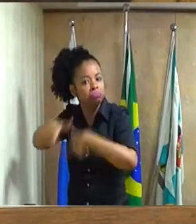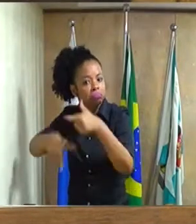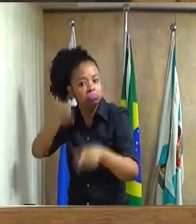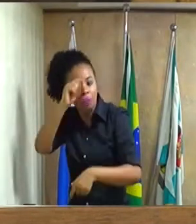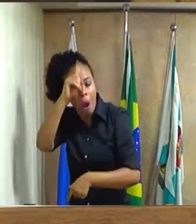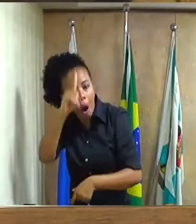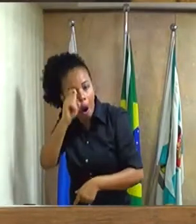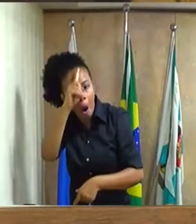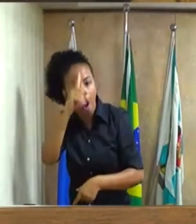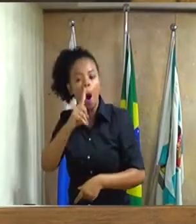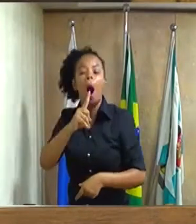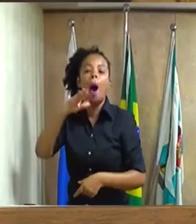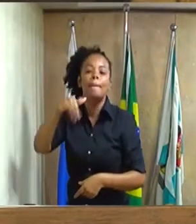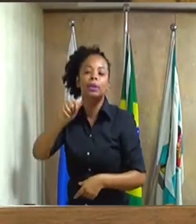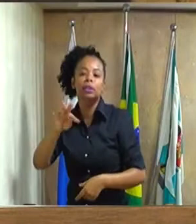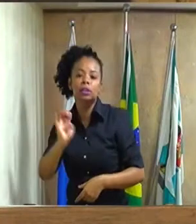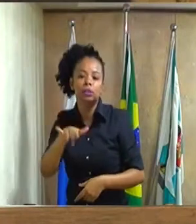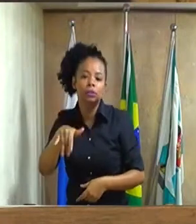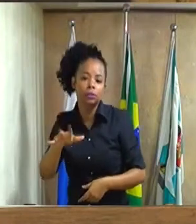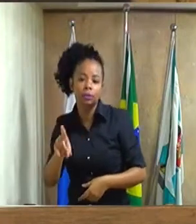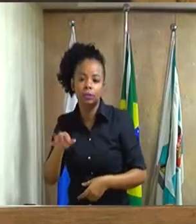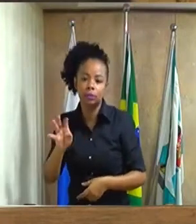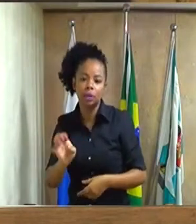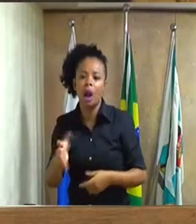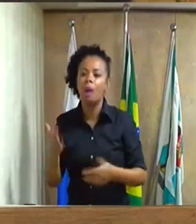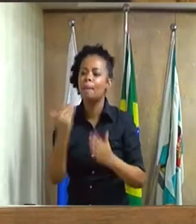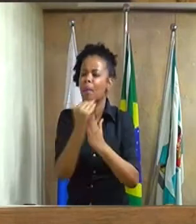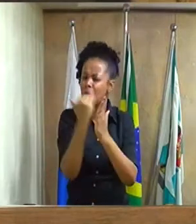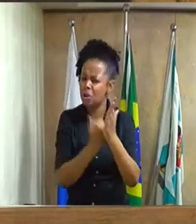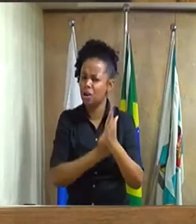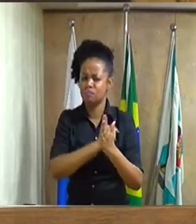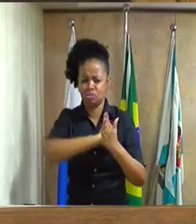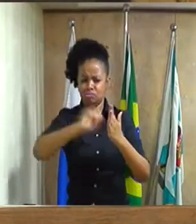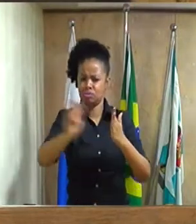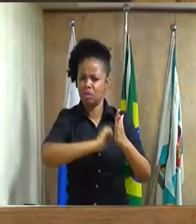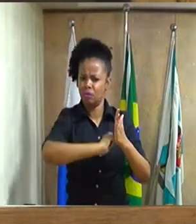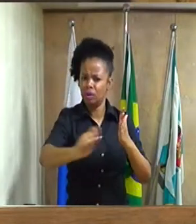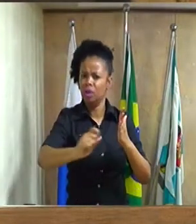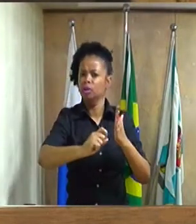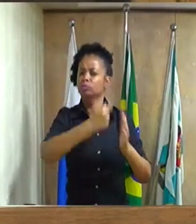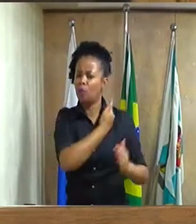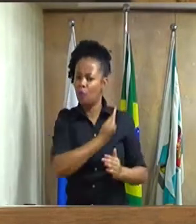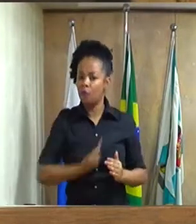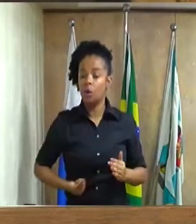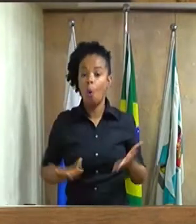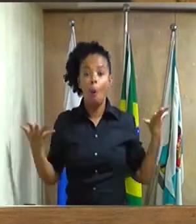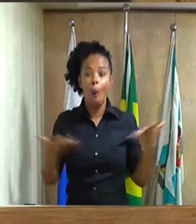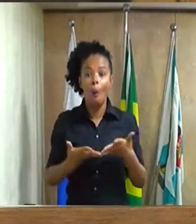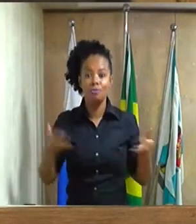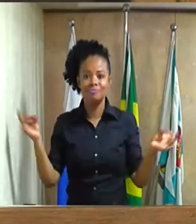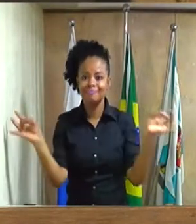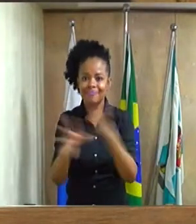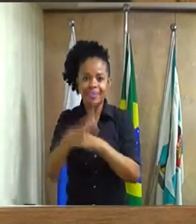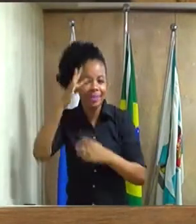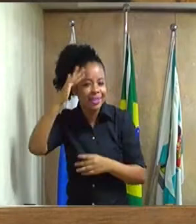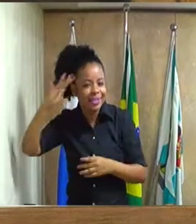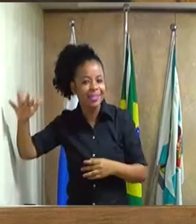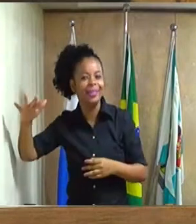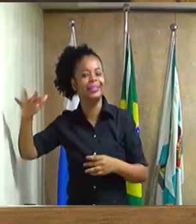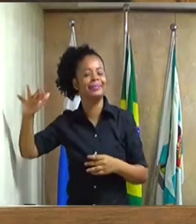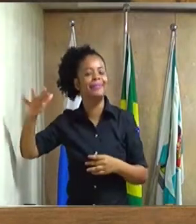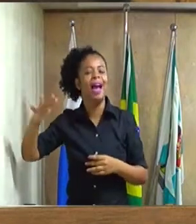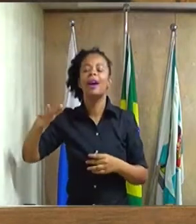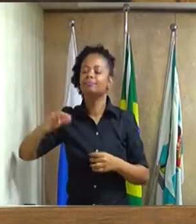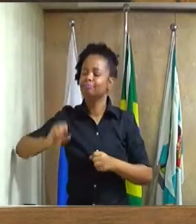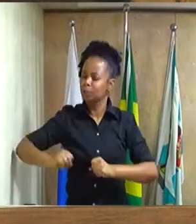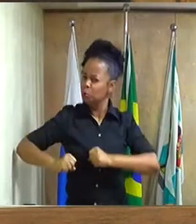colocou no seu programa de governo e hoje é um sonho sendo realizado. Com muita luta